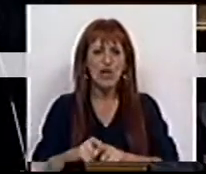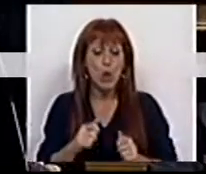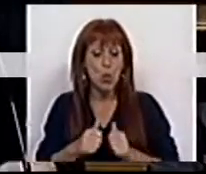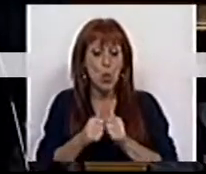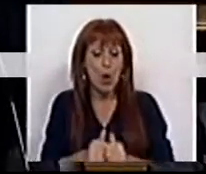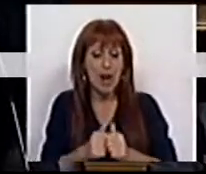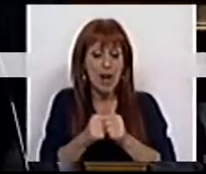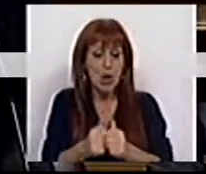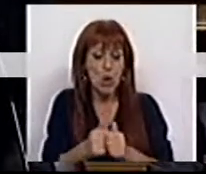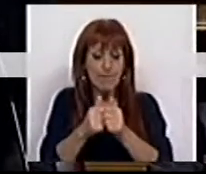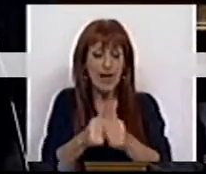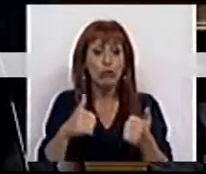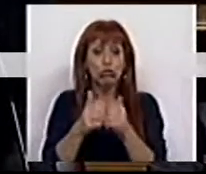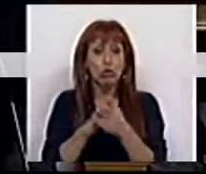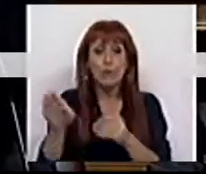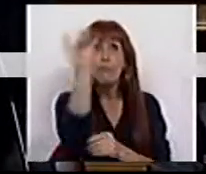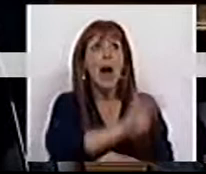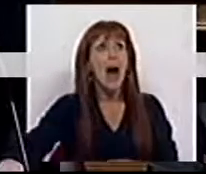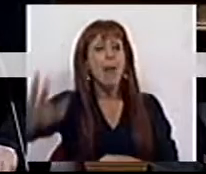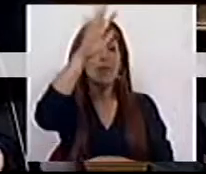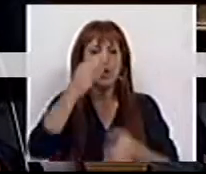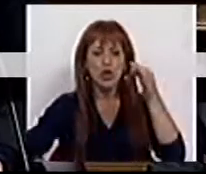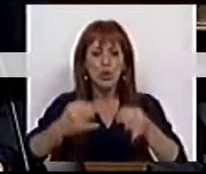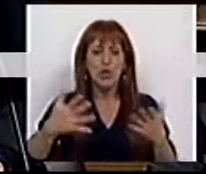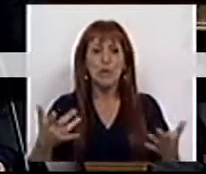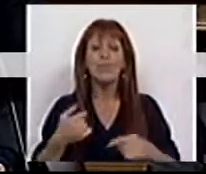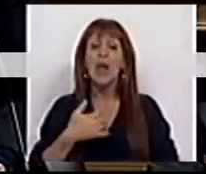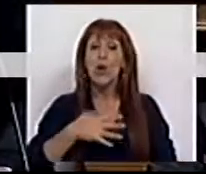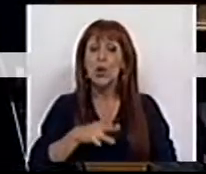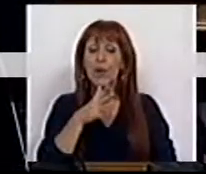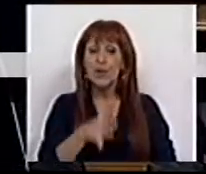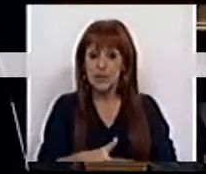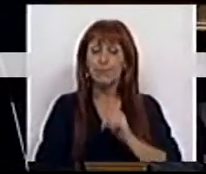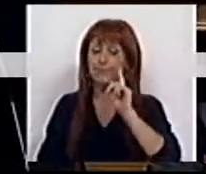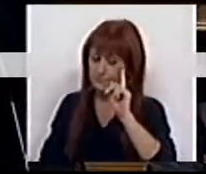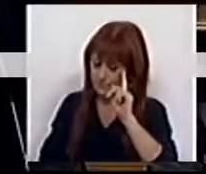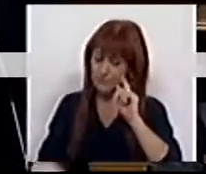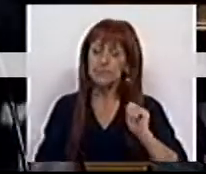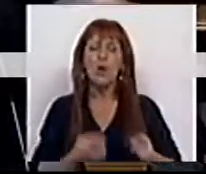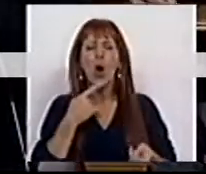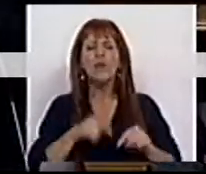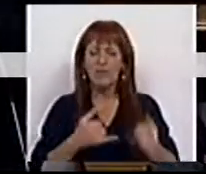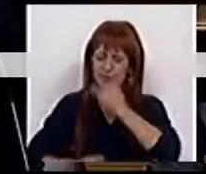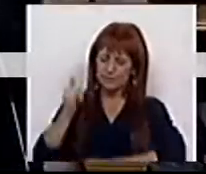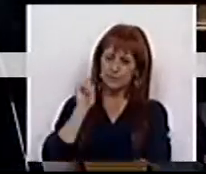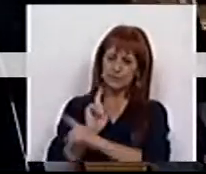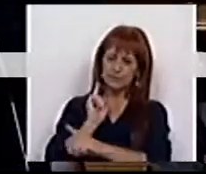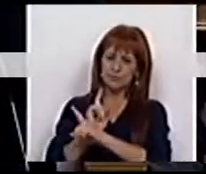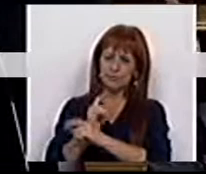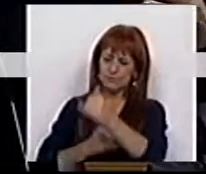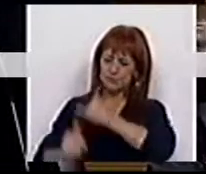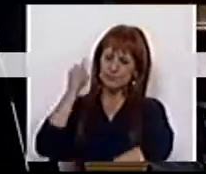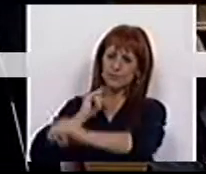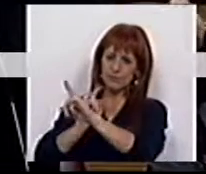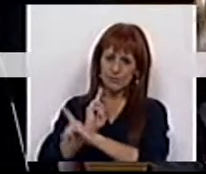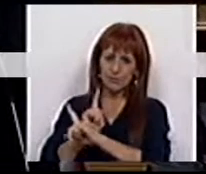acompanhamento de todo o mapa judiciário. E eu queria relevar, voltar atrás, rebobinar um